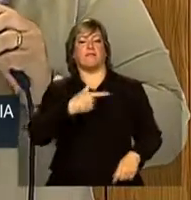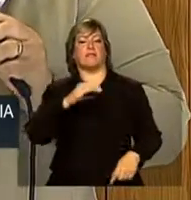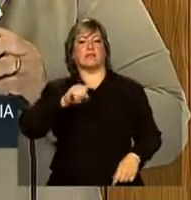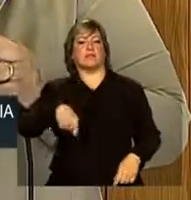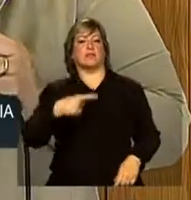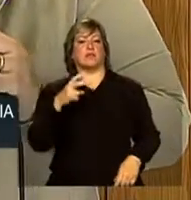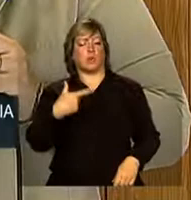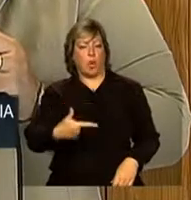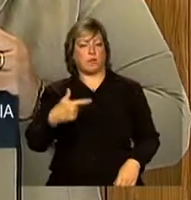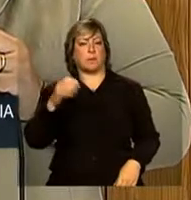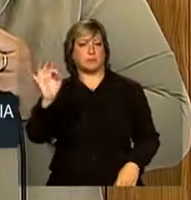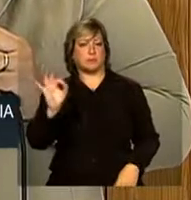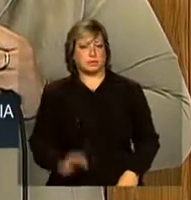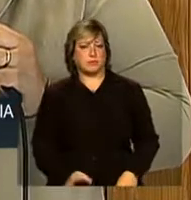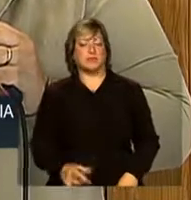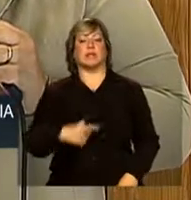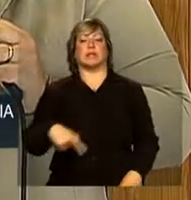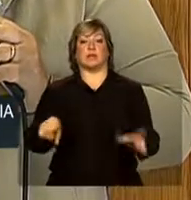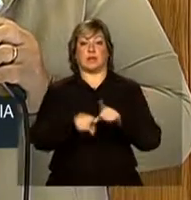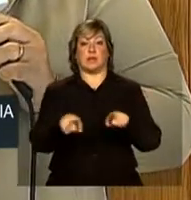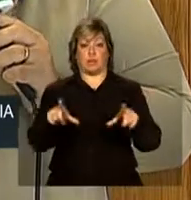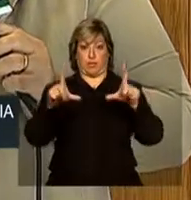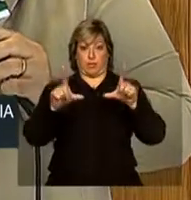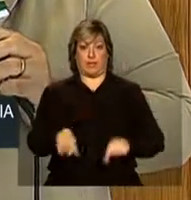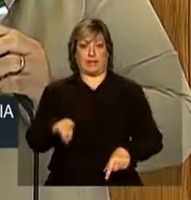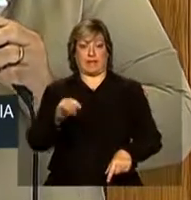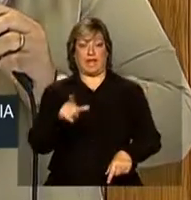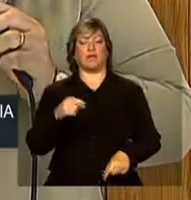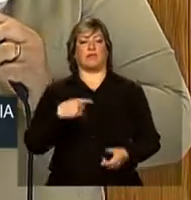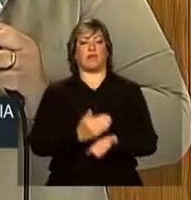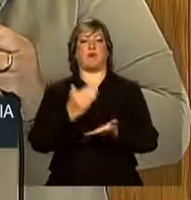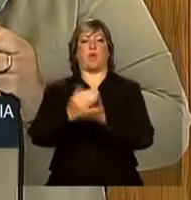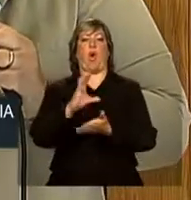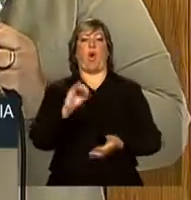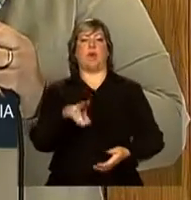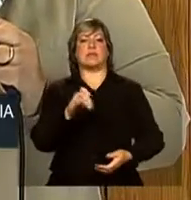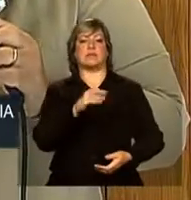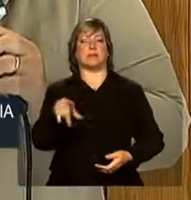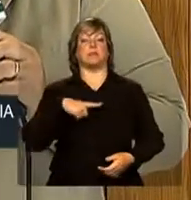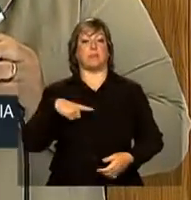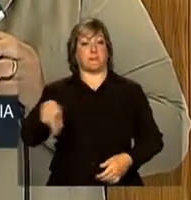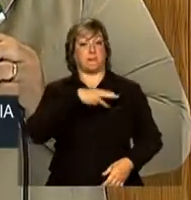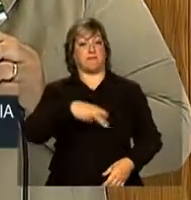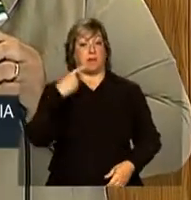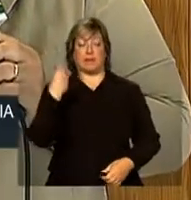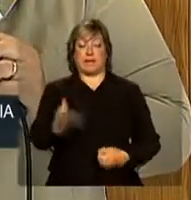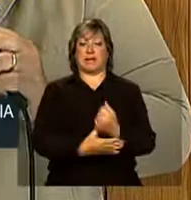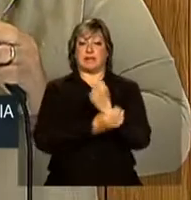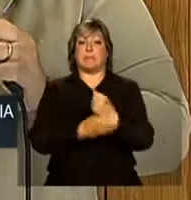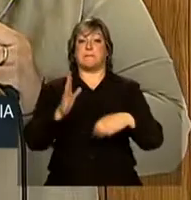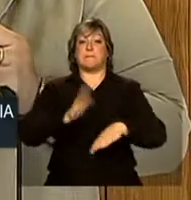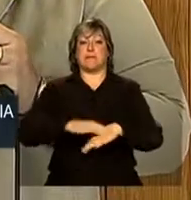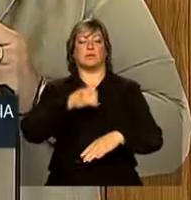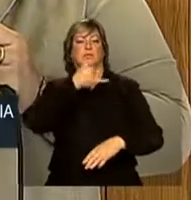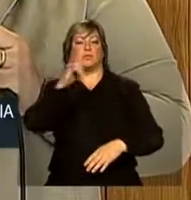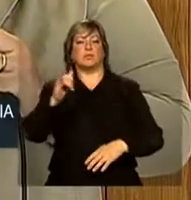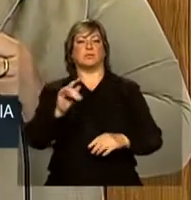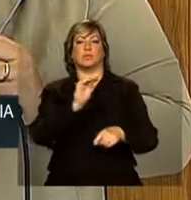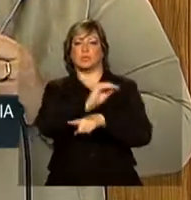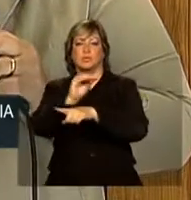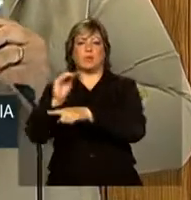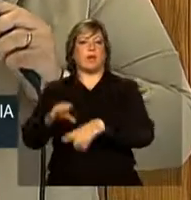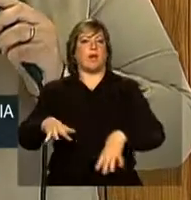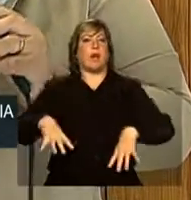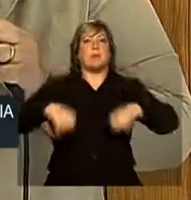Para reduzir as tarifas, as concessões vão ser prorrogadas, o que, segundo o ministro, traz mais segurança para o abastecimento energético do